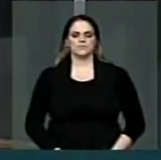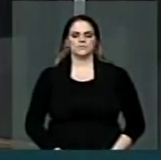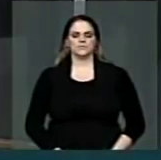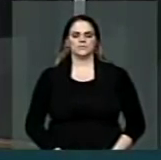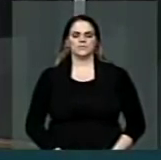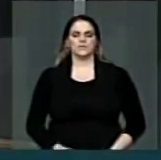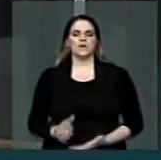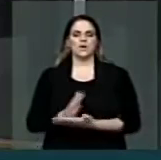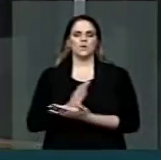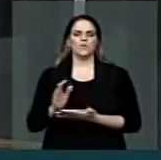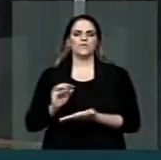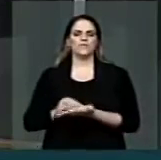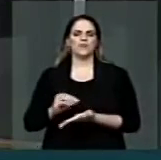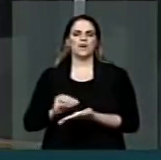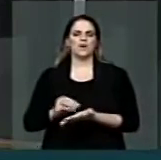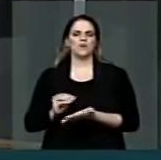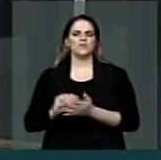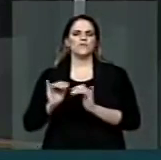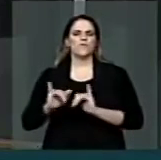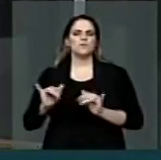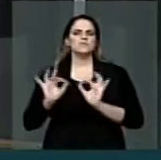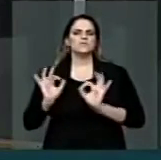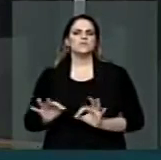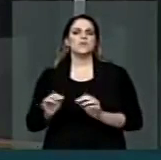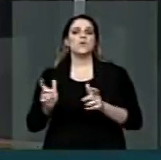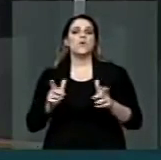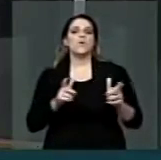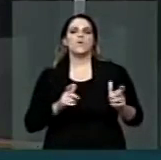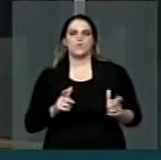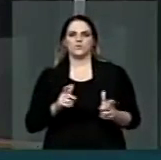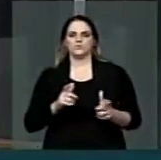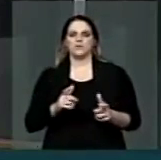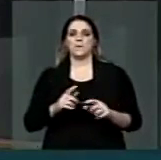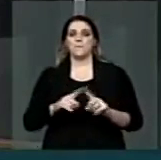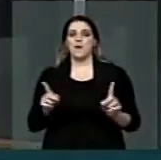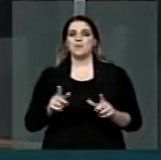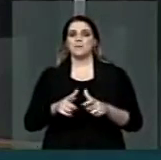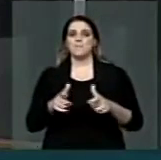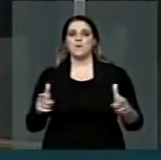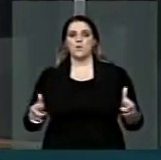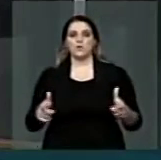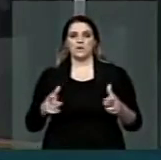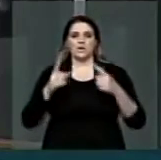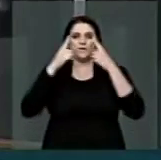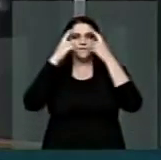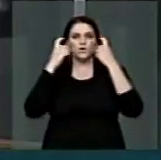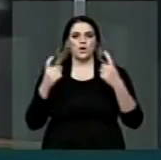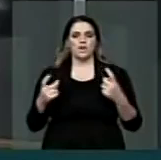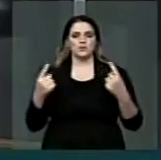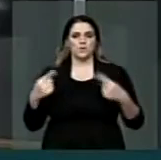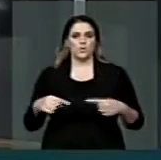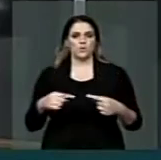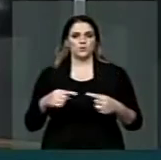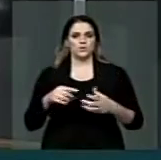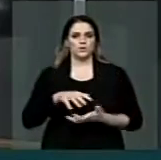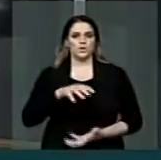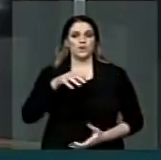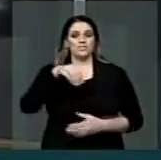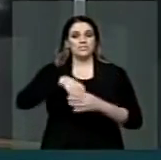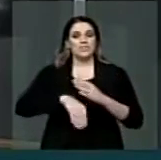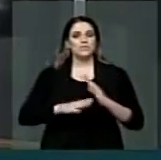informações, essas notificações. A maioria dos episódios de violência contra idosos ocorreu no domicílio, isto é,